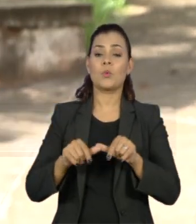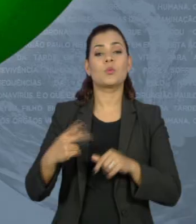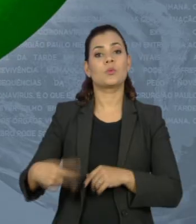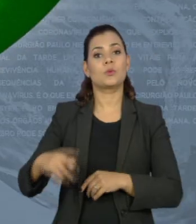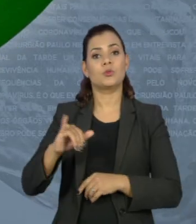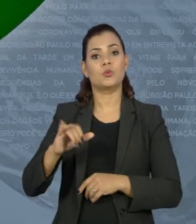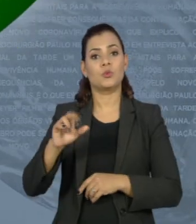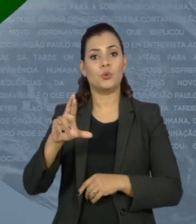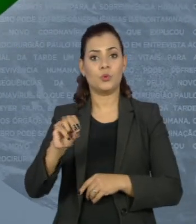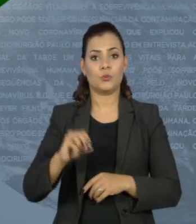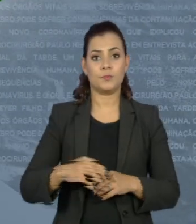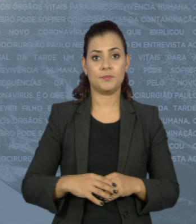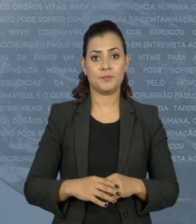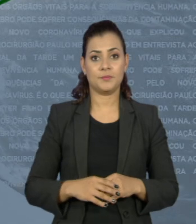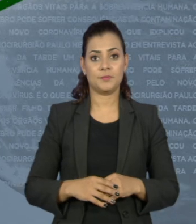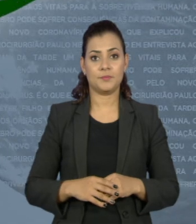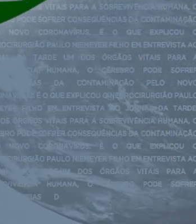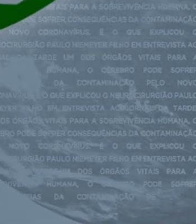Penariol.